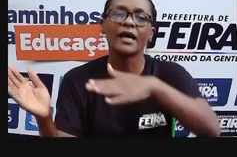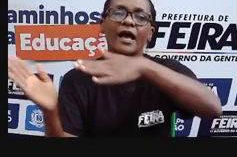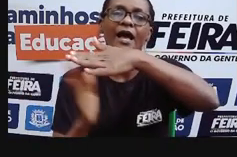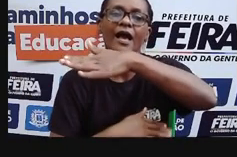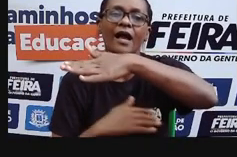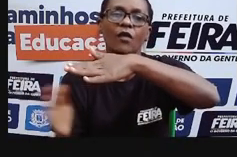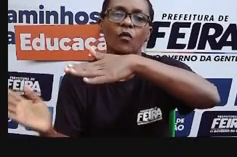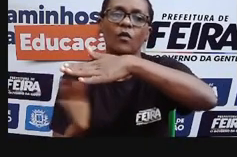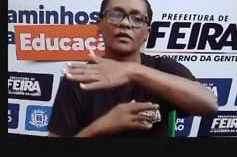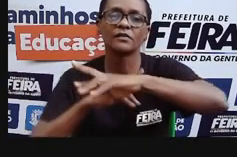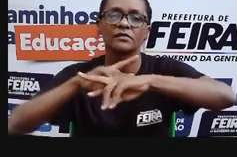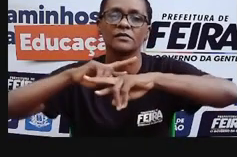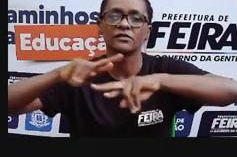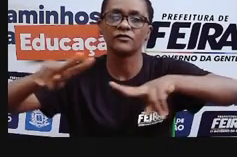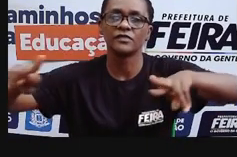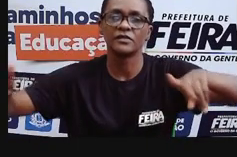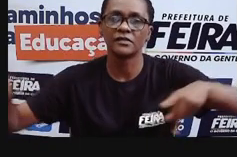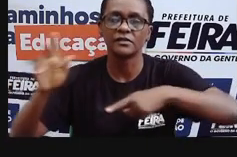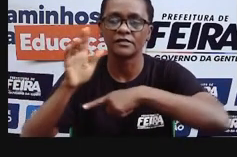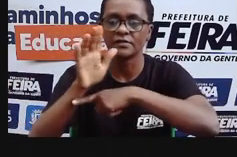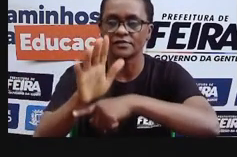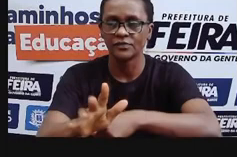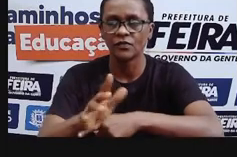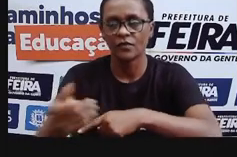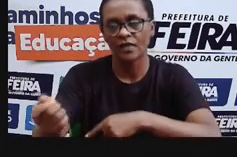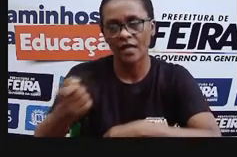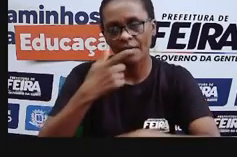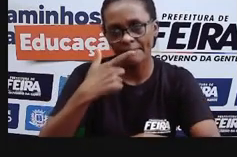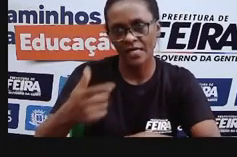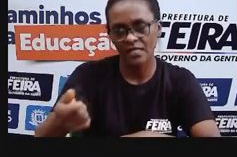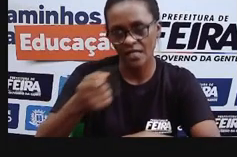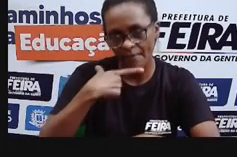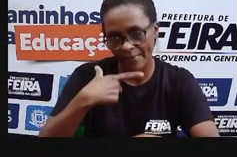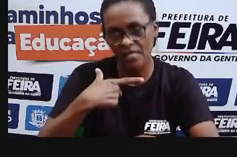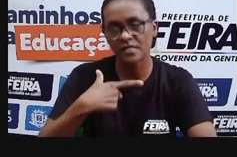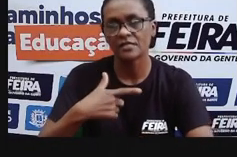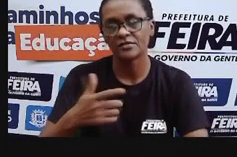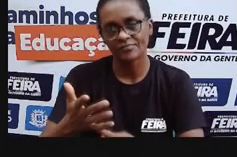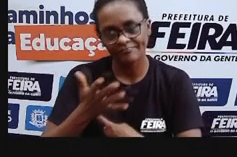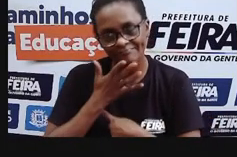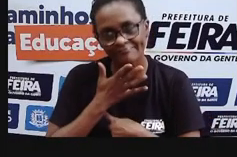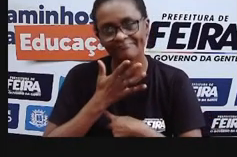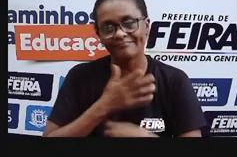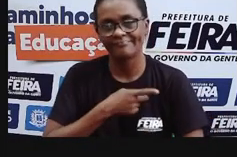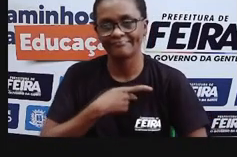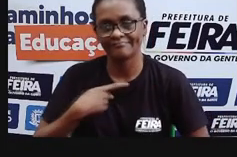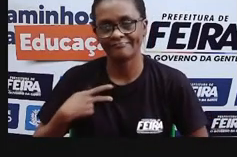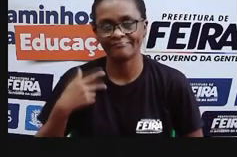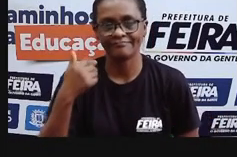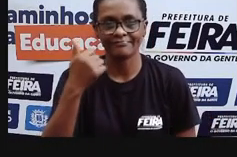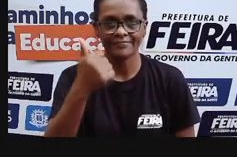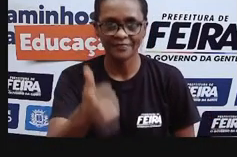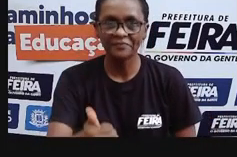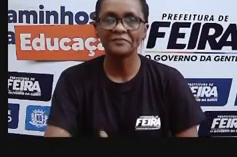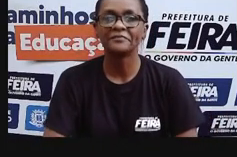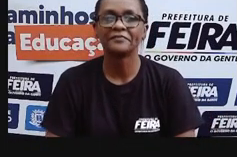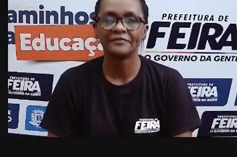Alguns compostos, algumas substâncias retiradas de algumas algas é que vão gerar essa